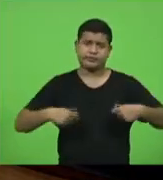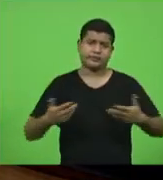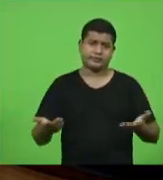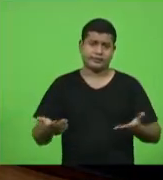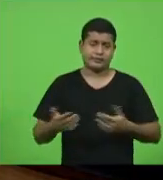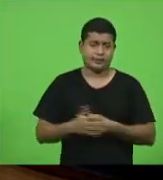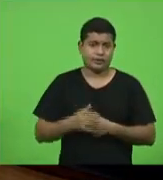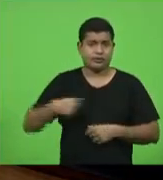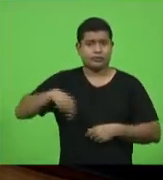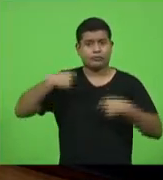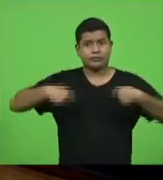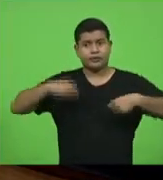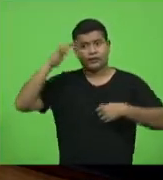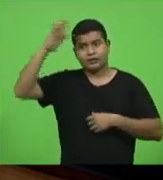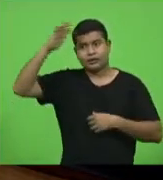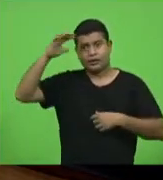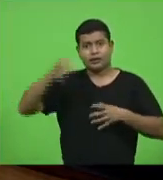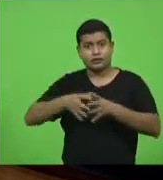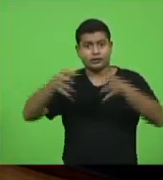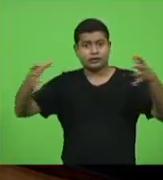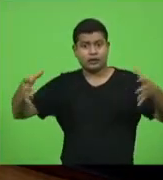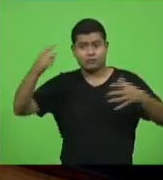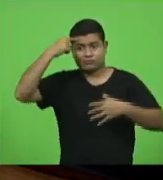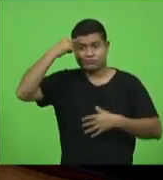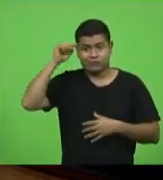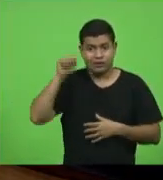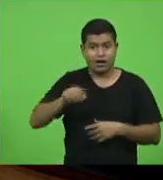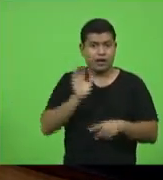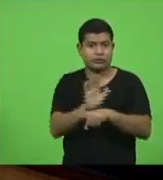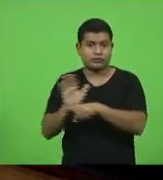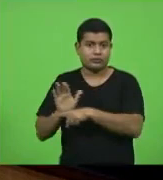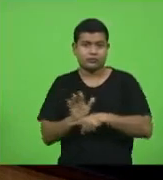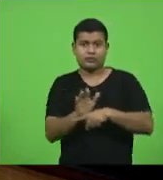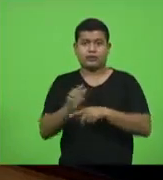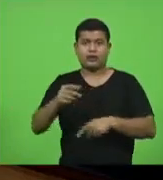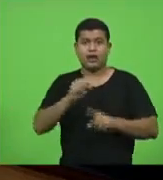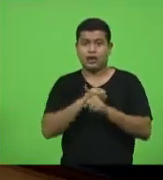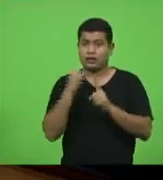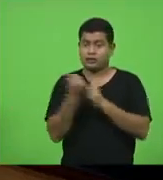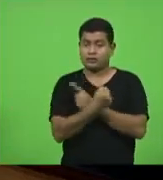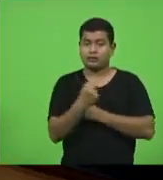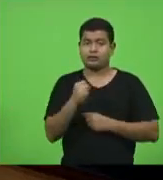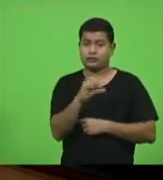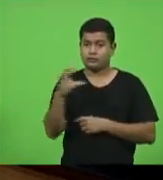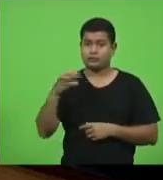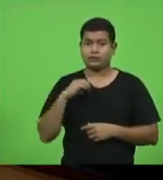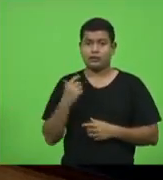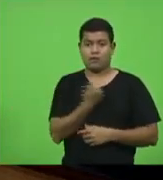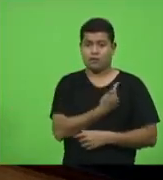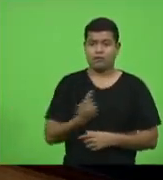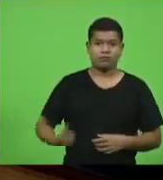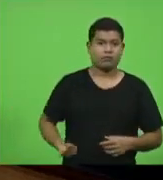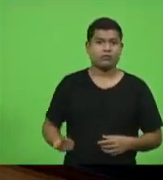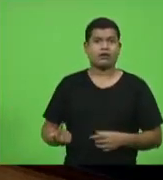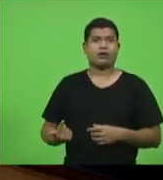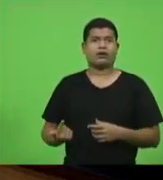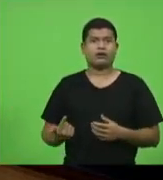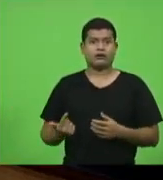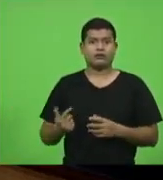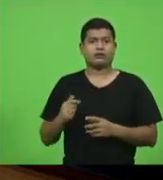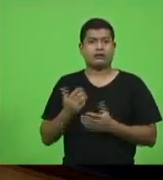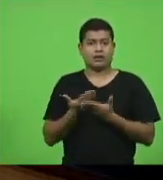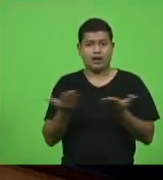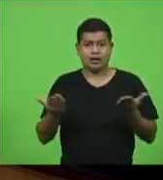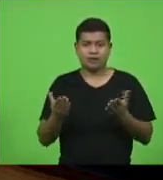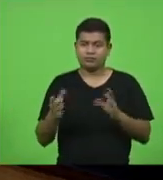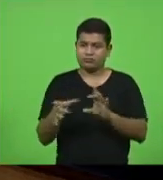pensar em ajudar nesse momento a sociedade catarinense com o governo e sociedade unidos é essa a pregação que